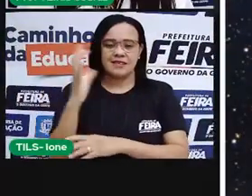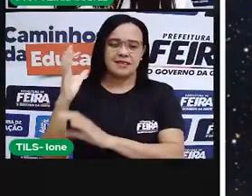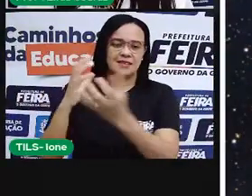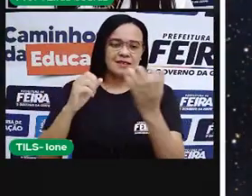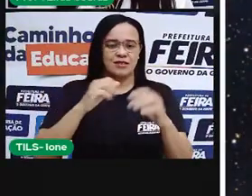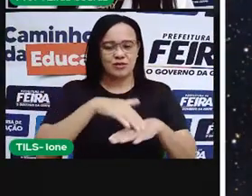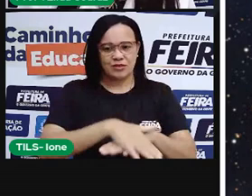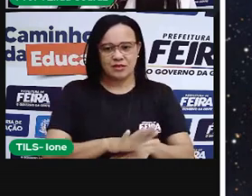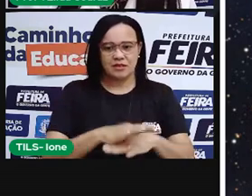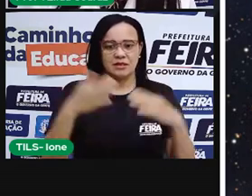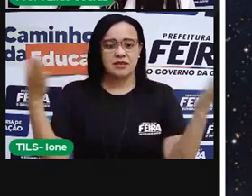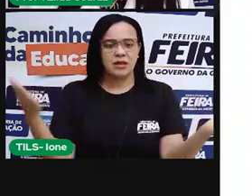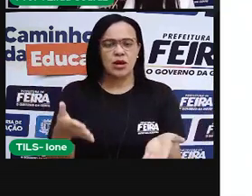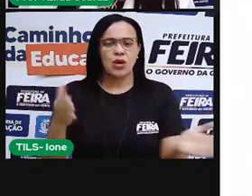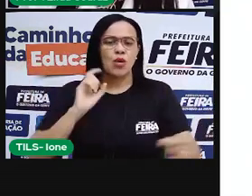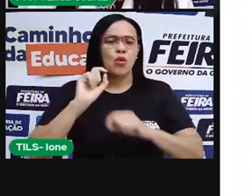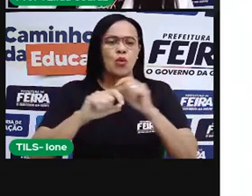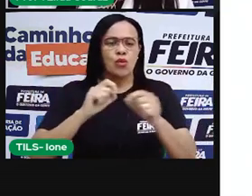Constelações.